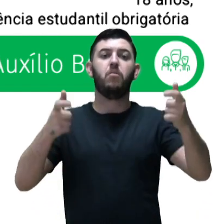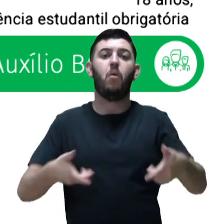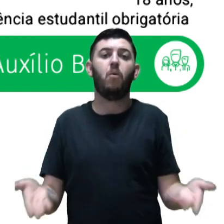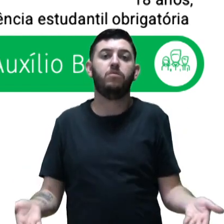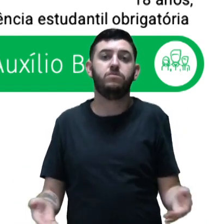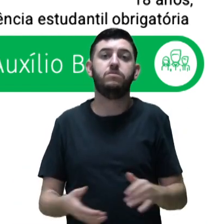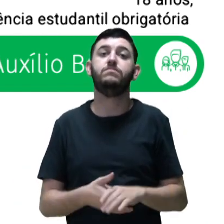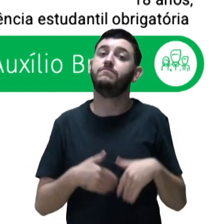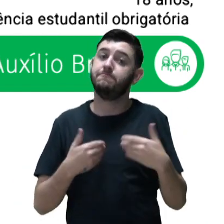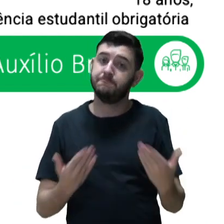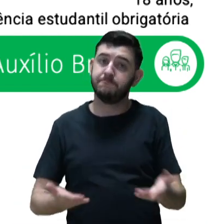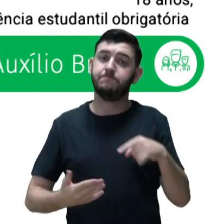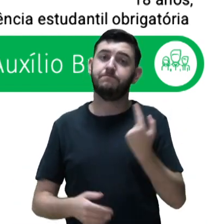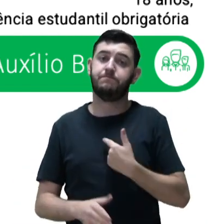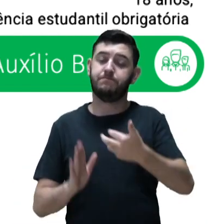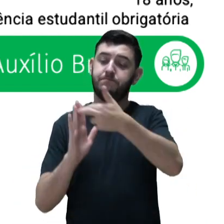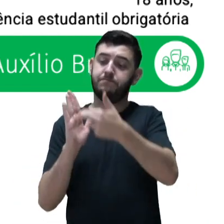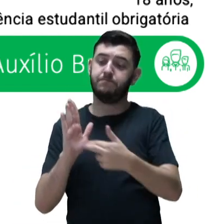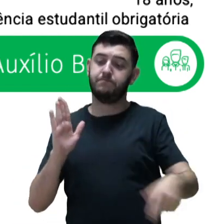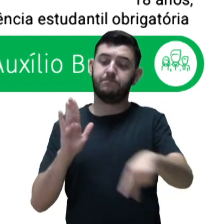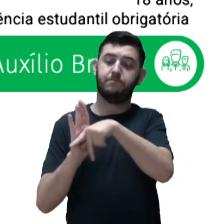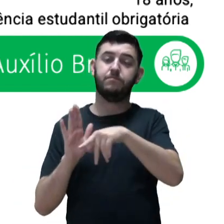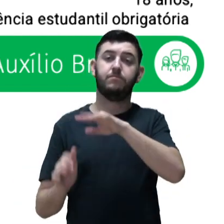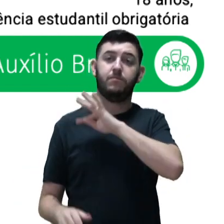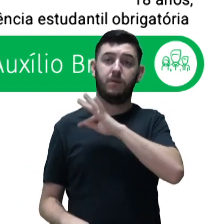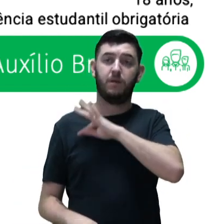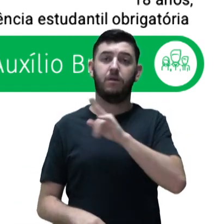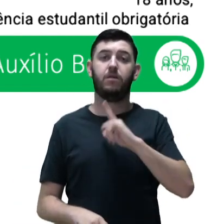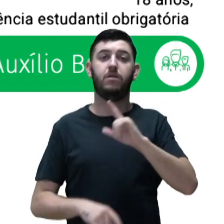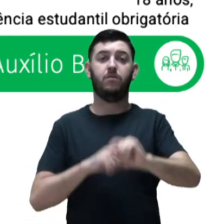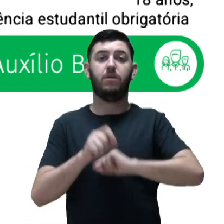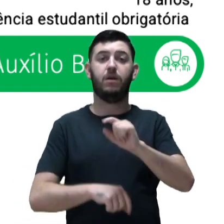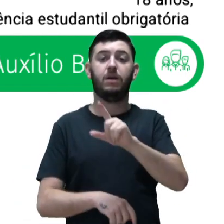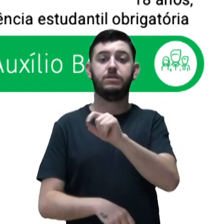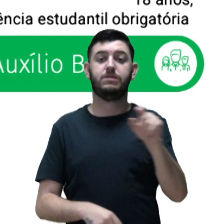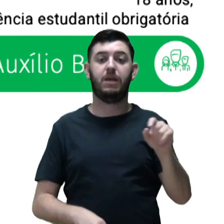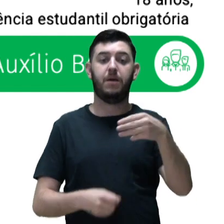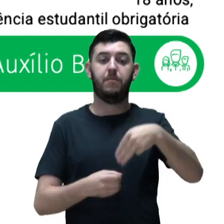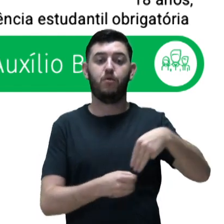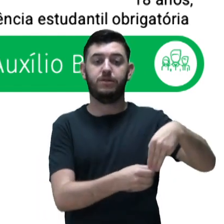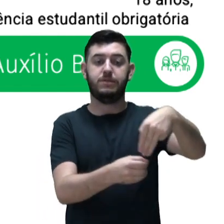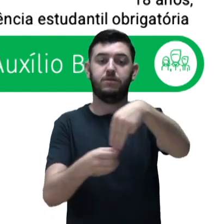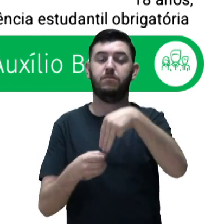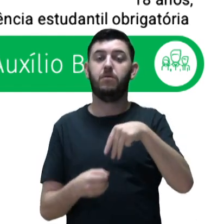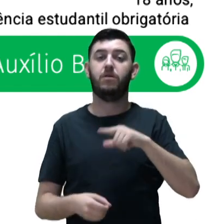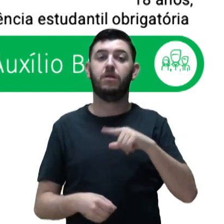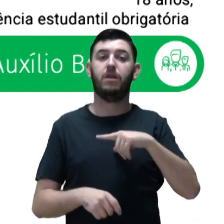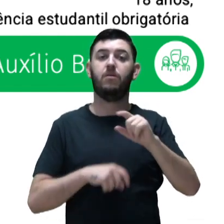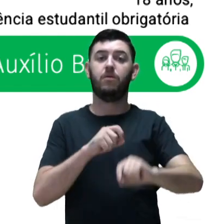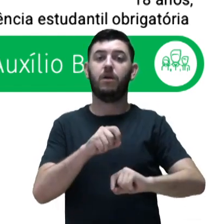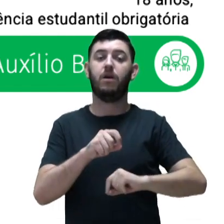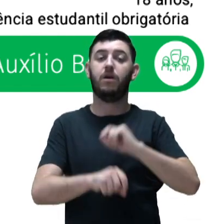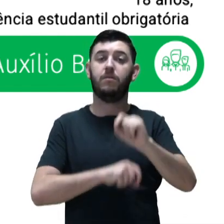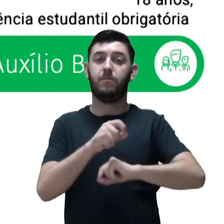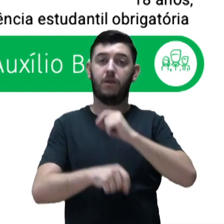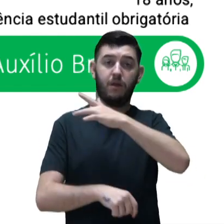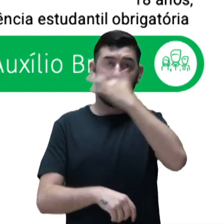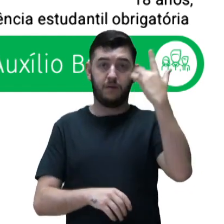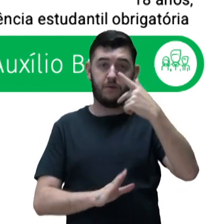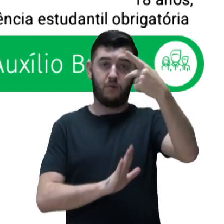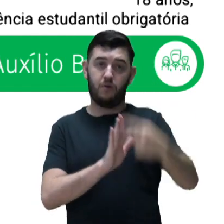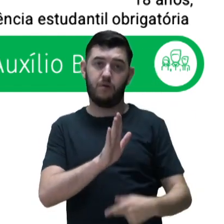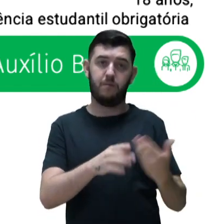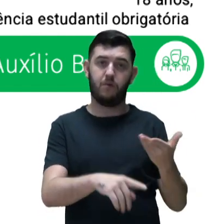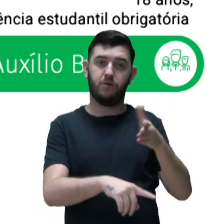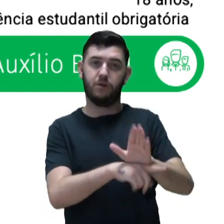tanto, então, definimos como um critério técnico os 100 municípios onde há a maior concentração dos beneficiários